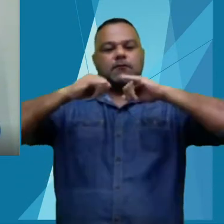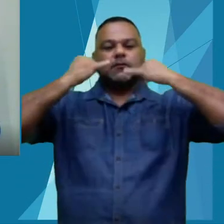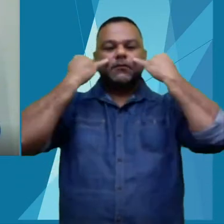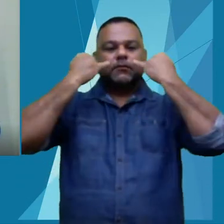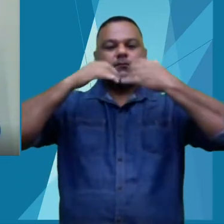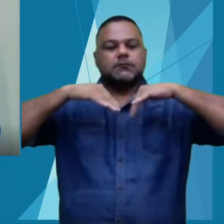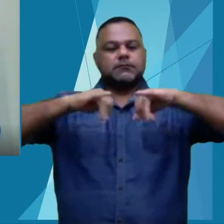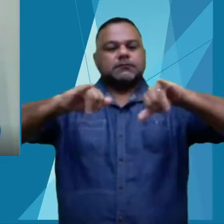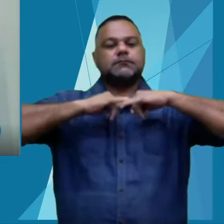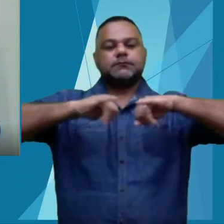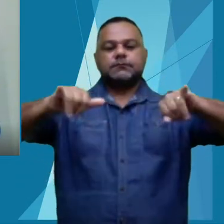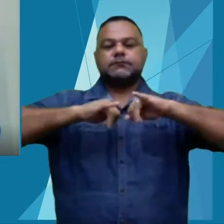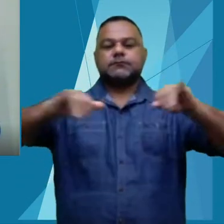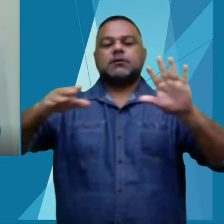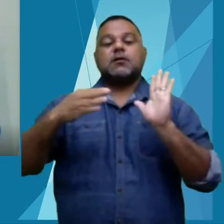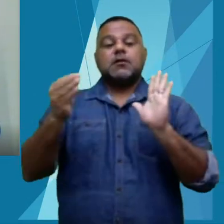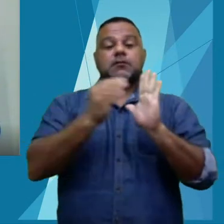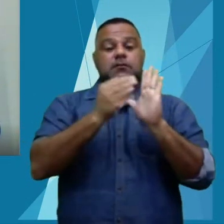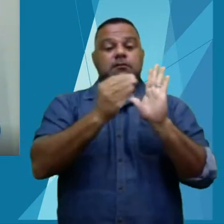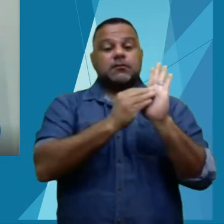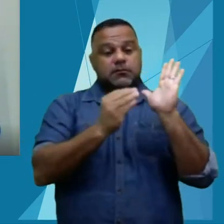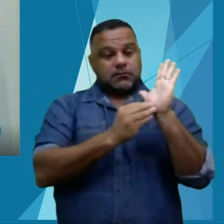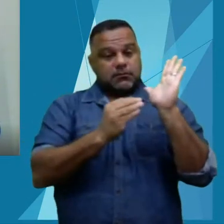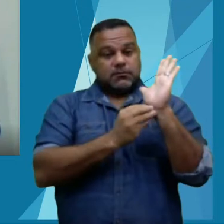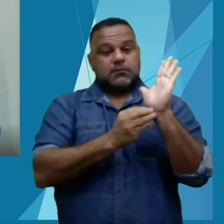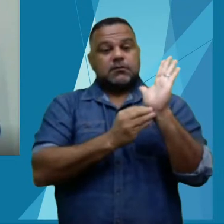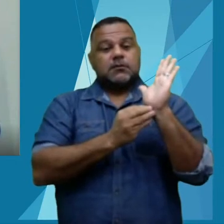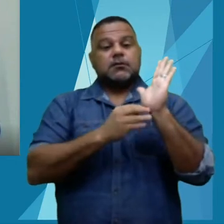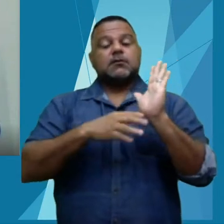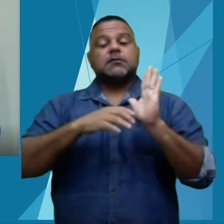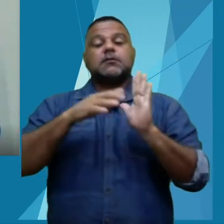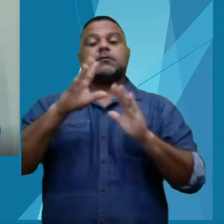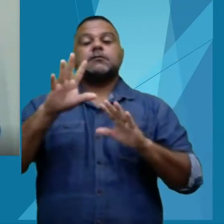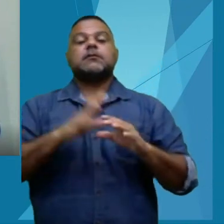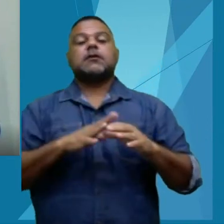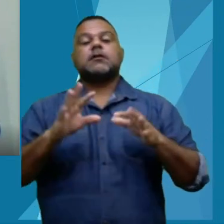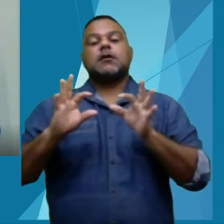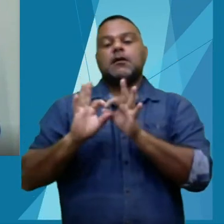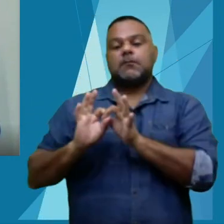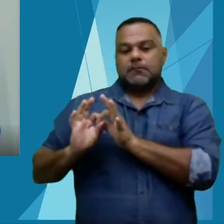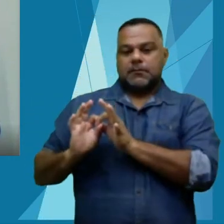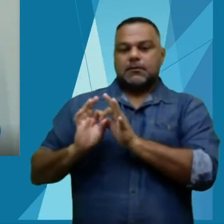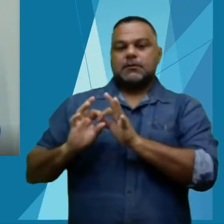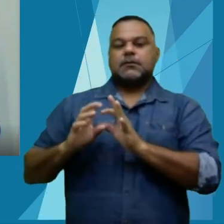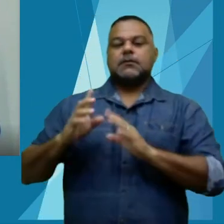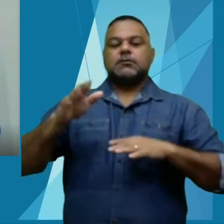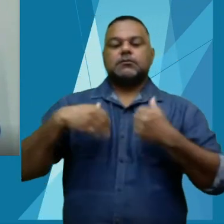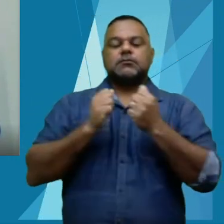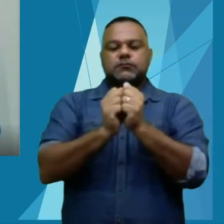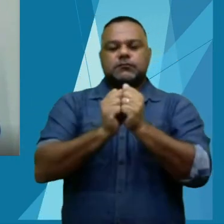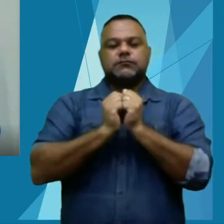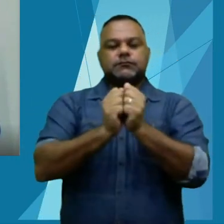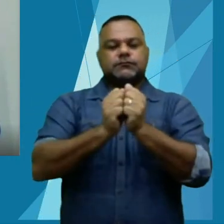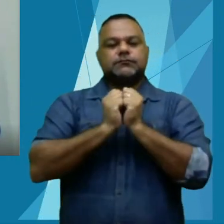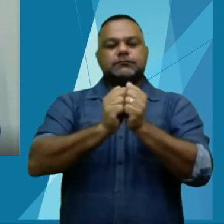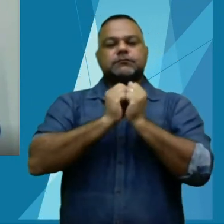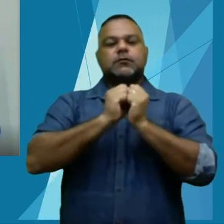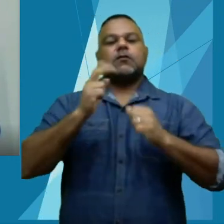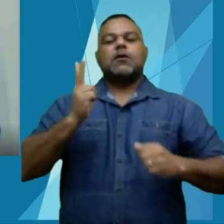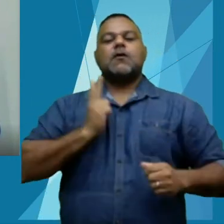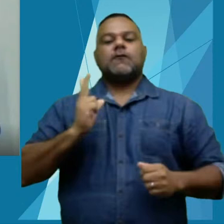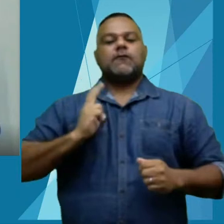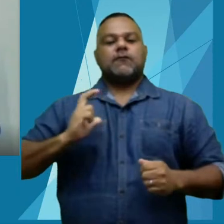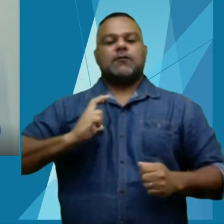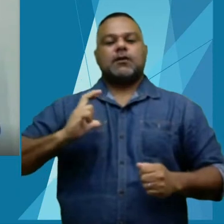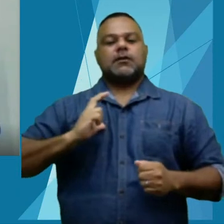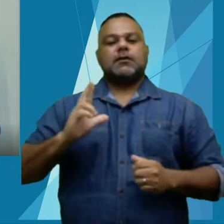recebesse os artigos científicos, que é o Simpla, tem a parceria com a nossa querida Universidade Federal do Acre. Então, a todos que